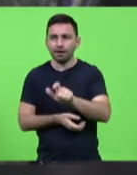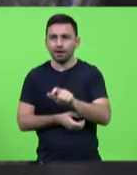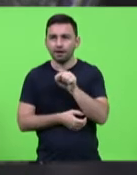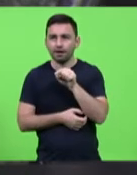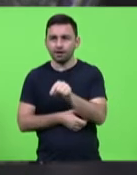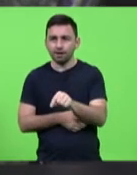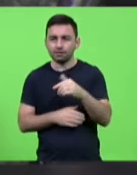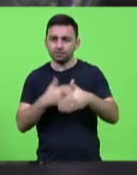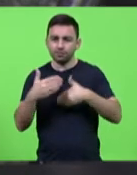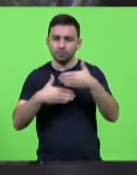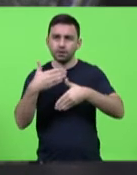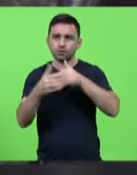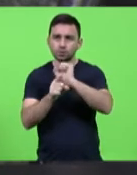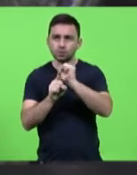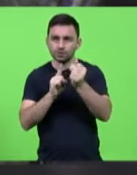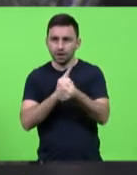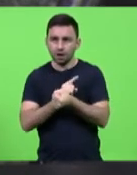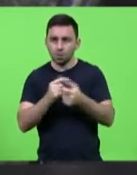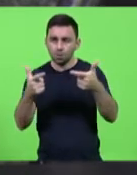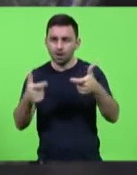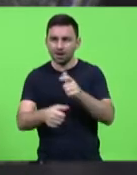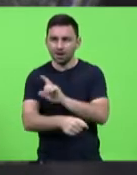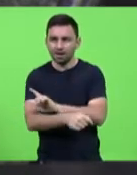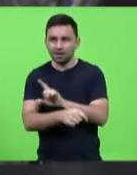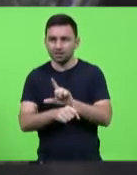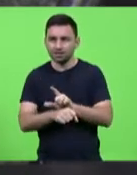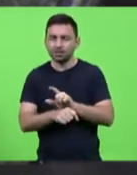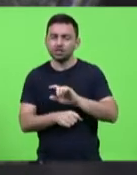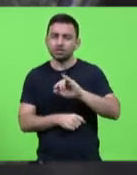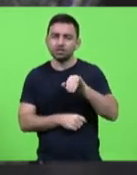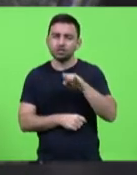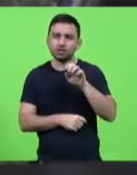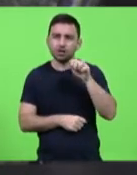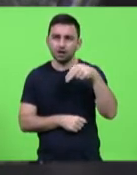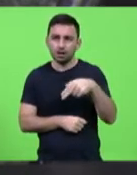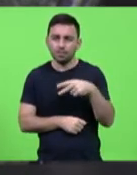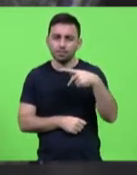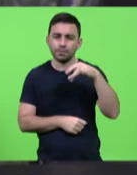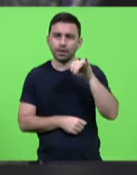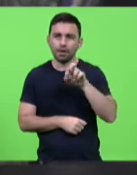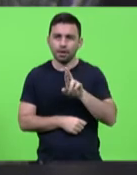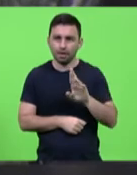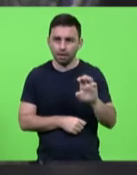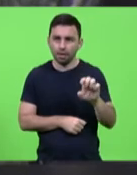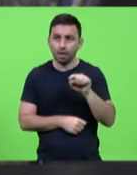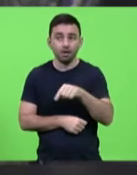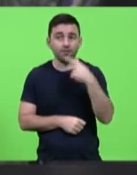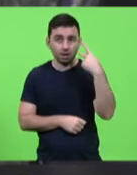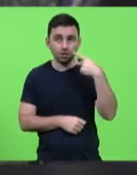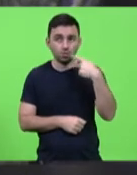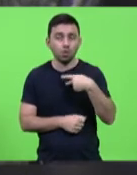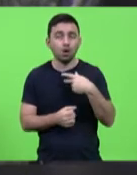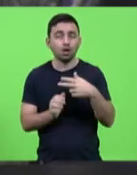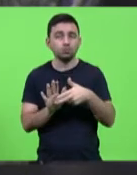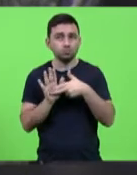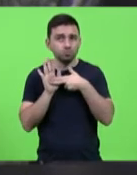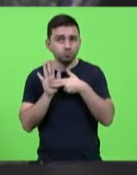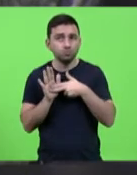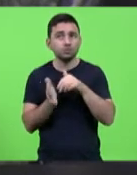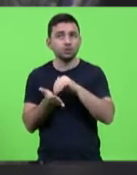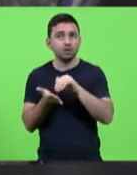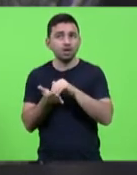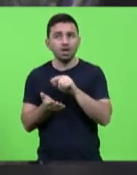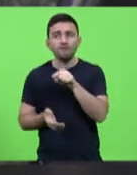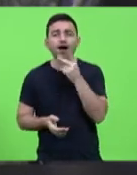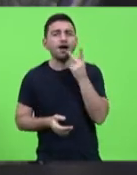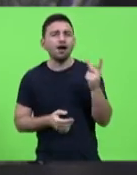desenvolvimento social de Lages, o Jean-Pierre, que também é vereador, e assumiu lá a secretaria, e dizia, deputado, a nossa angústia